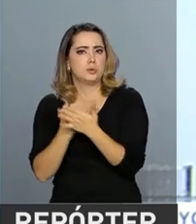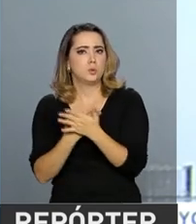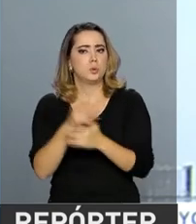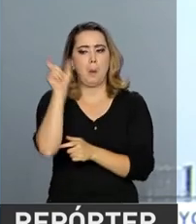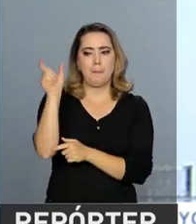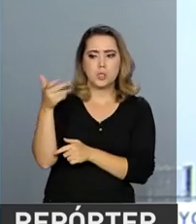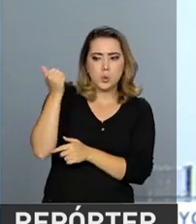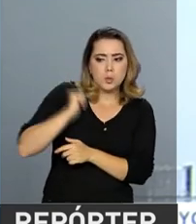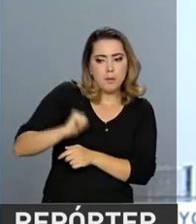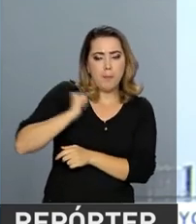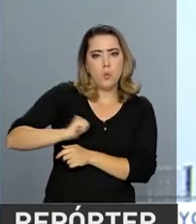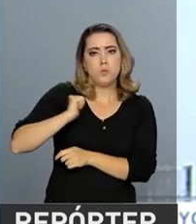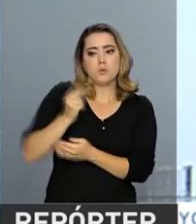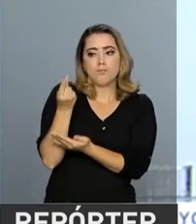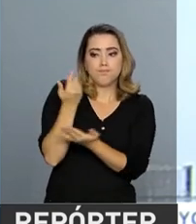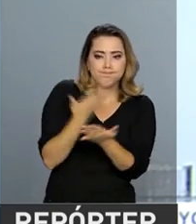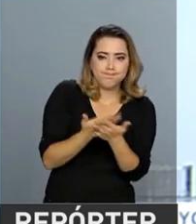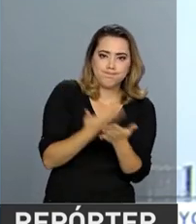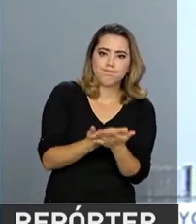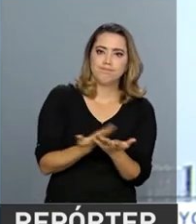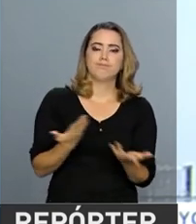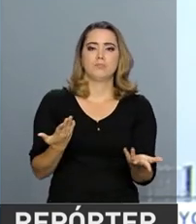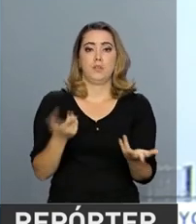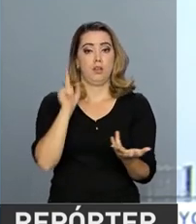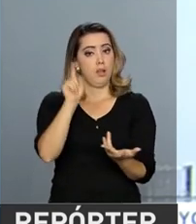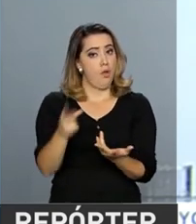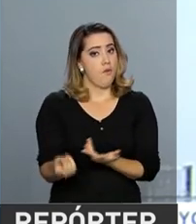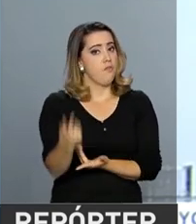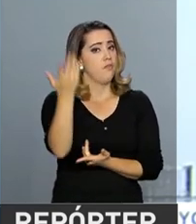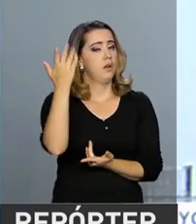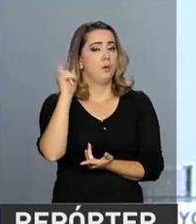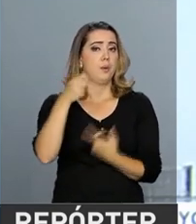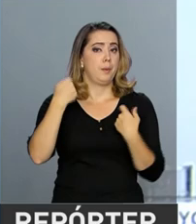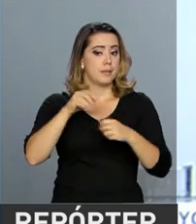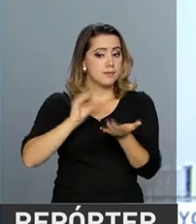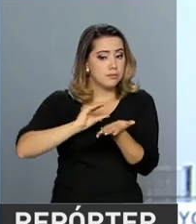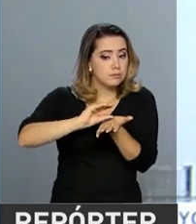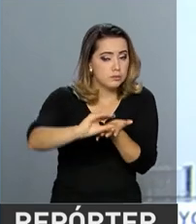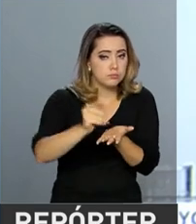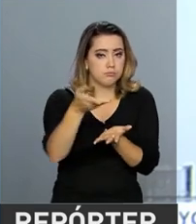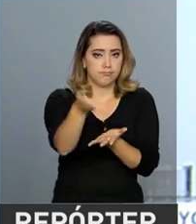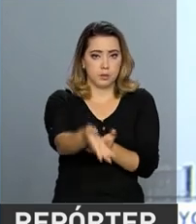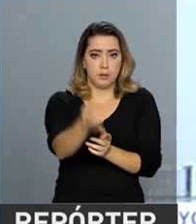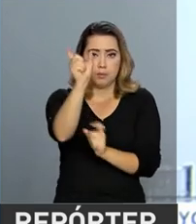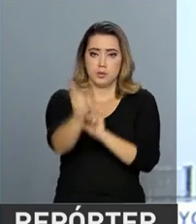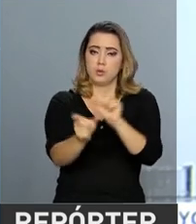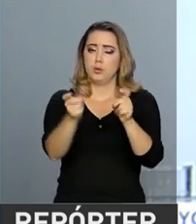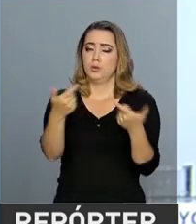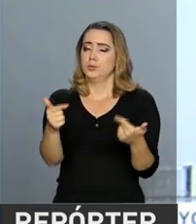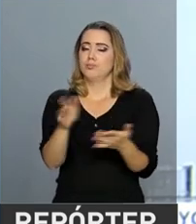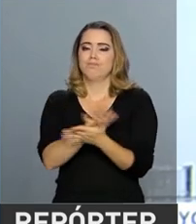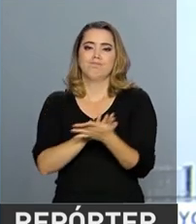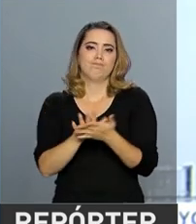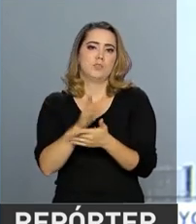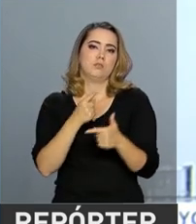pessoas que recebem bolsas. Então, são valores que precisam ser disponibilizados para que não haja a interrupção.